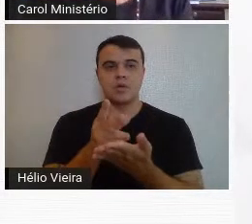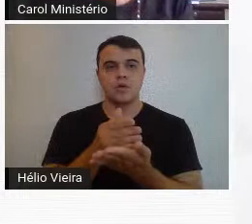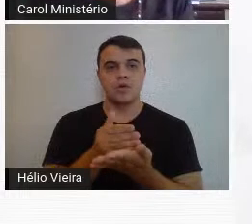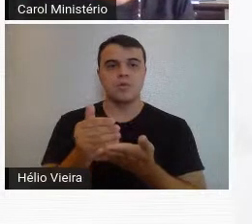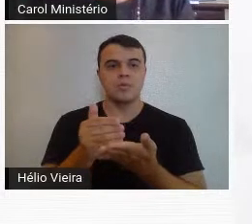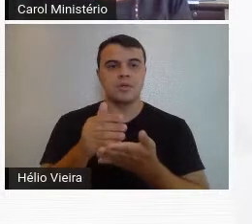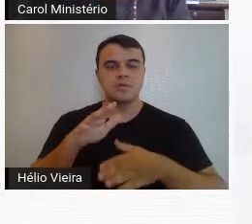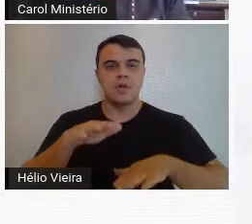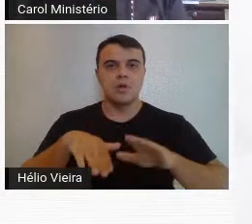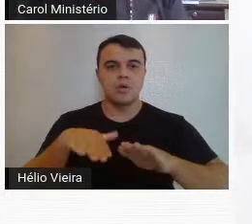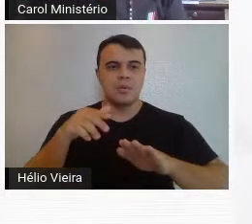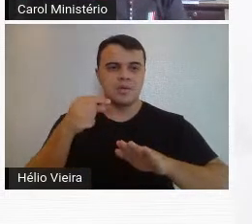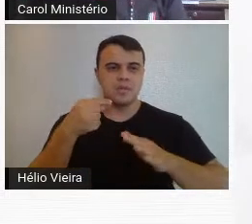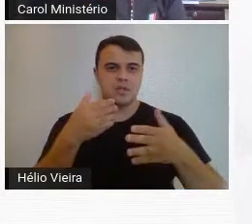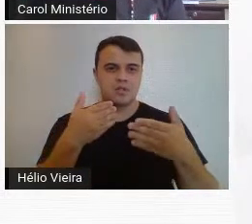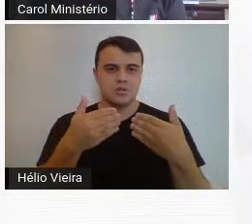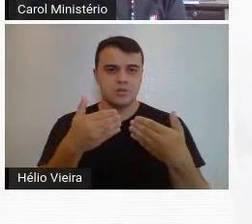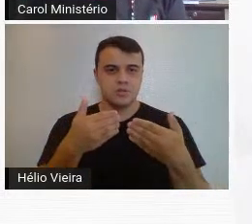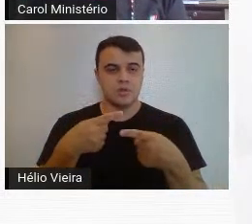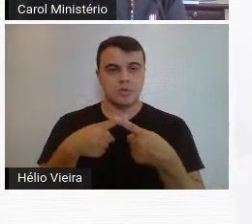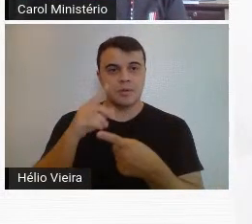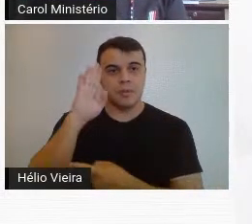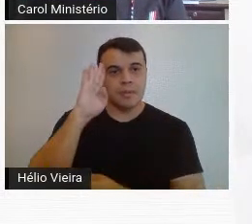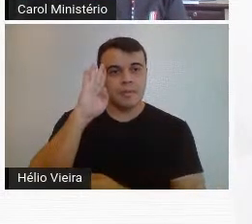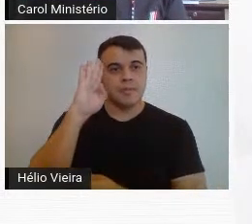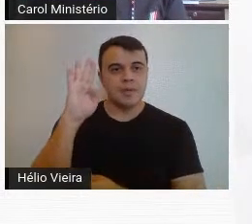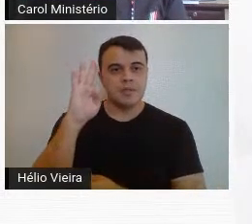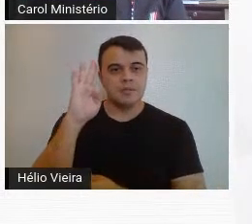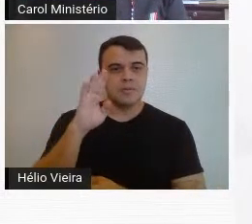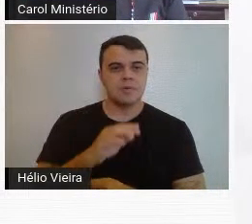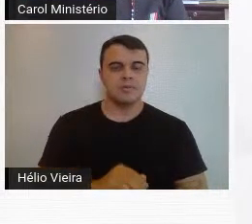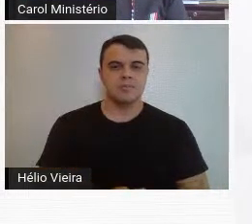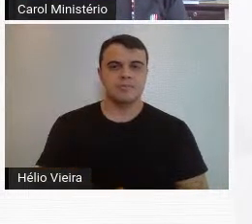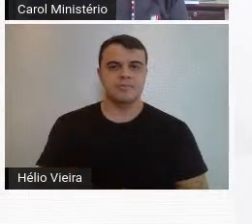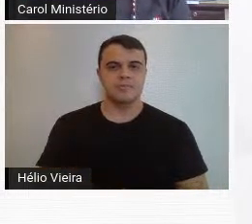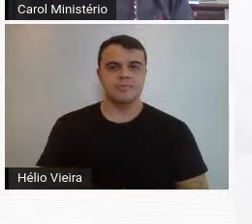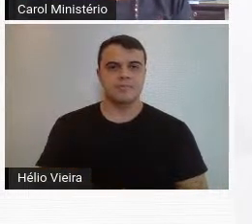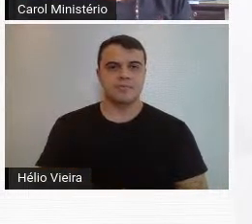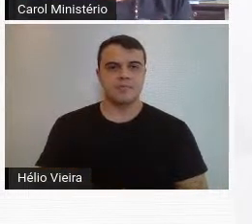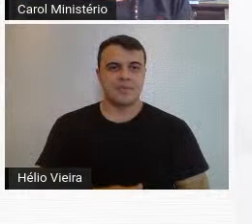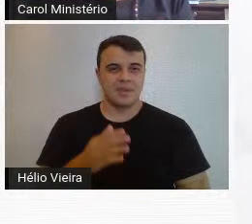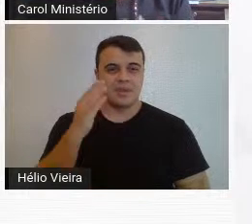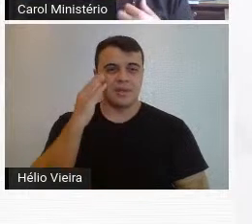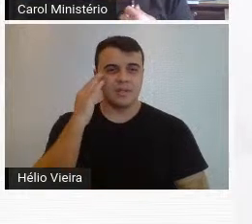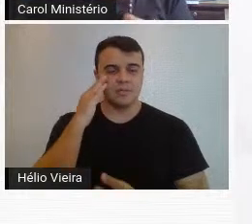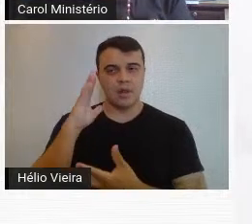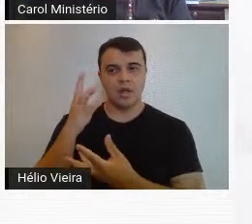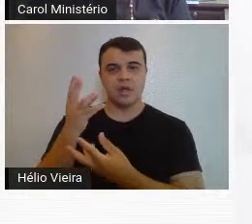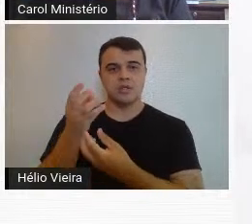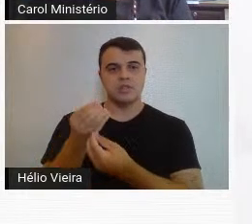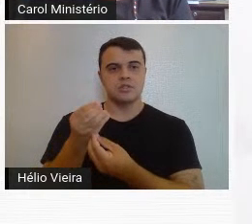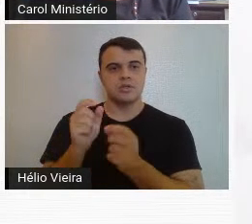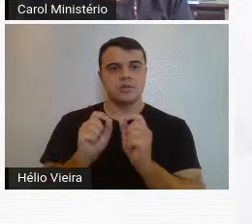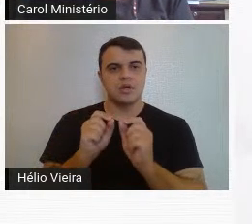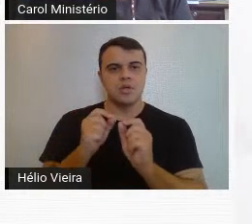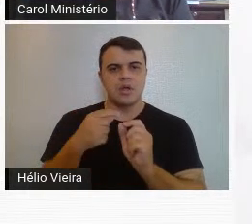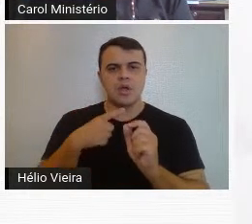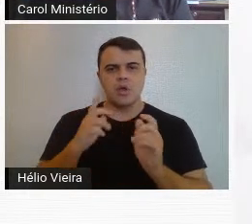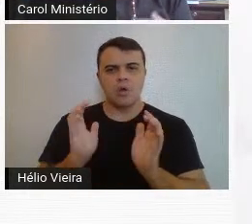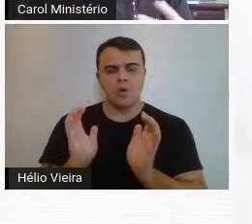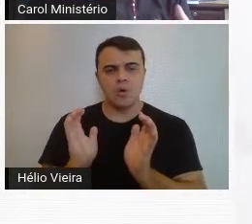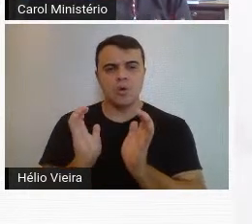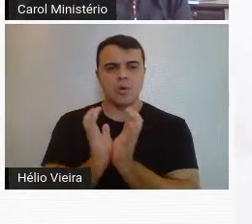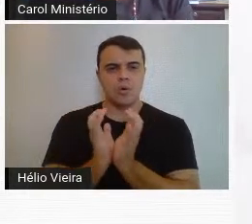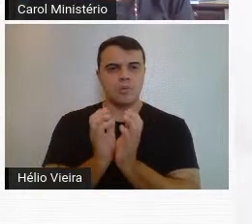algumas discussões, principalmente no entendimento dos artistas enquanto grupo,